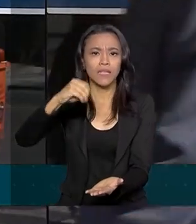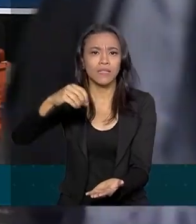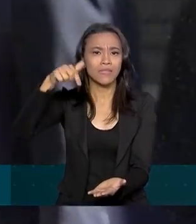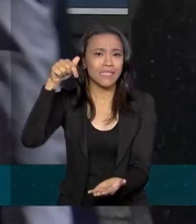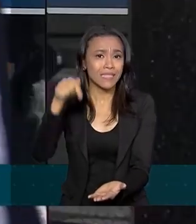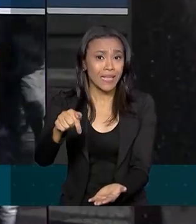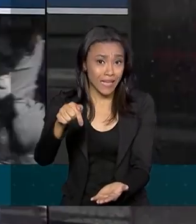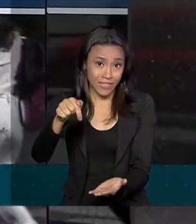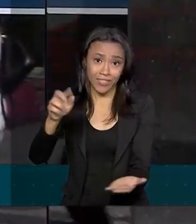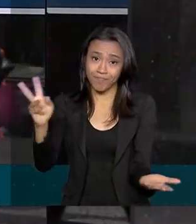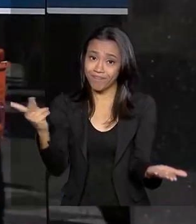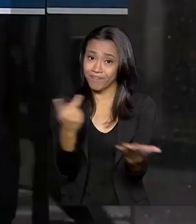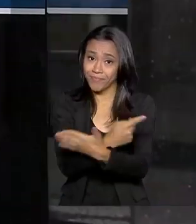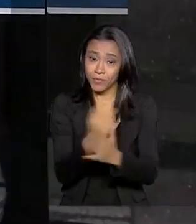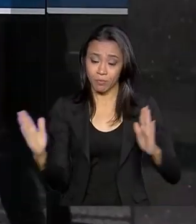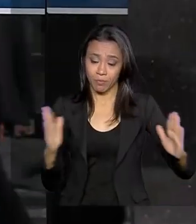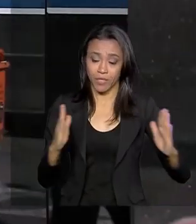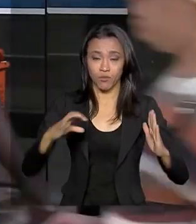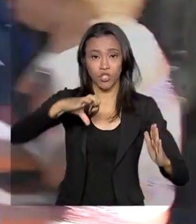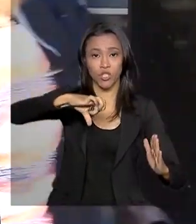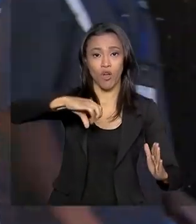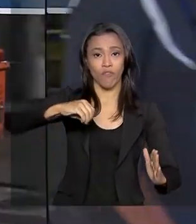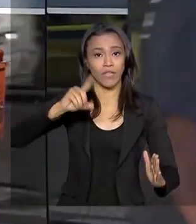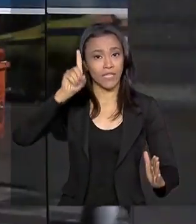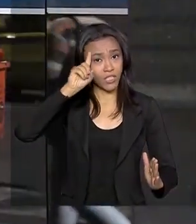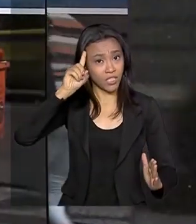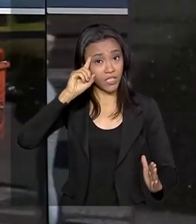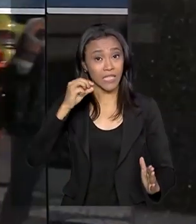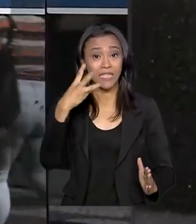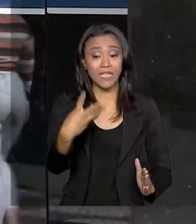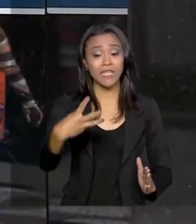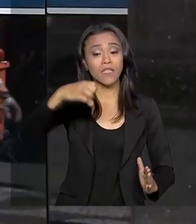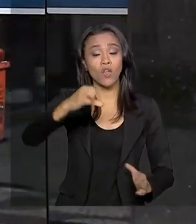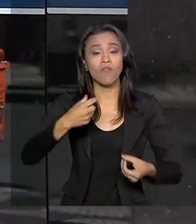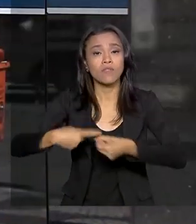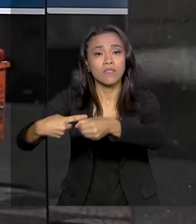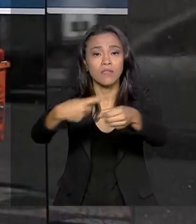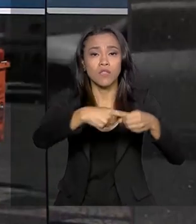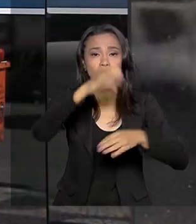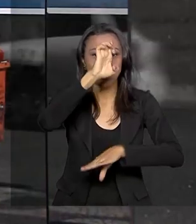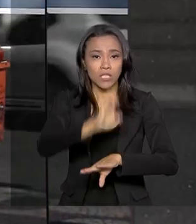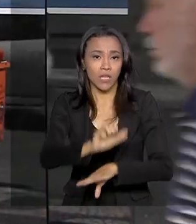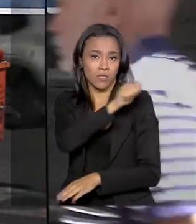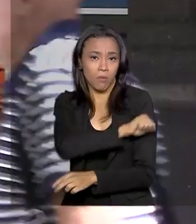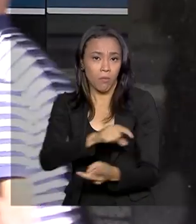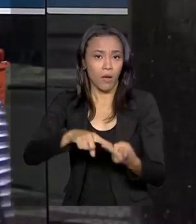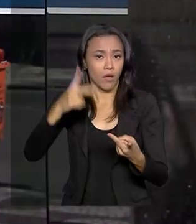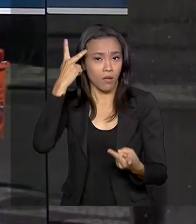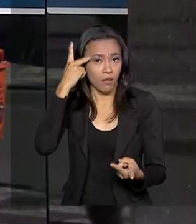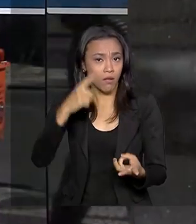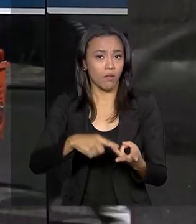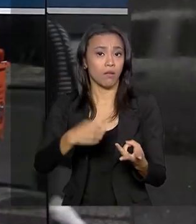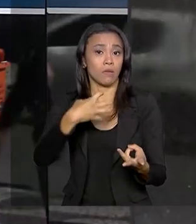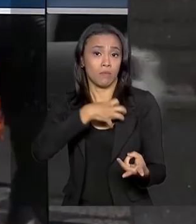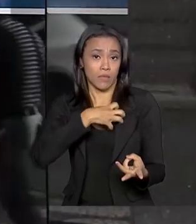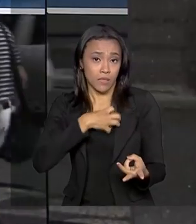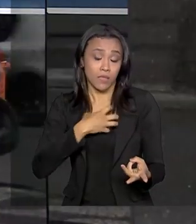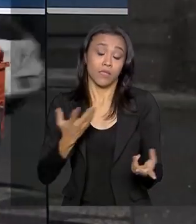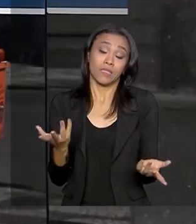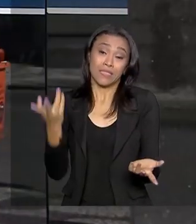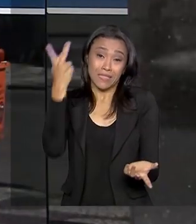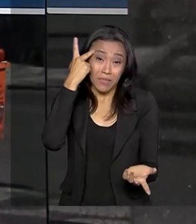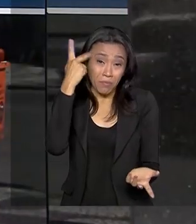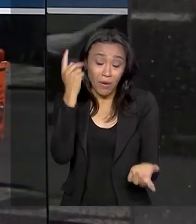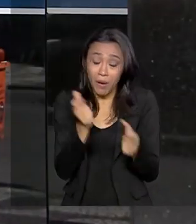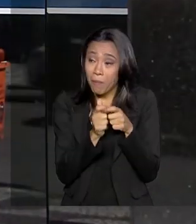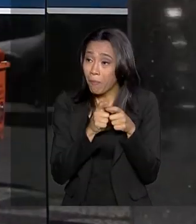dias em 39 municípios dos estados de São Paulo, Rio de Janeiro e Bahia. São Paulo é o estado com o